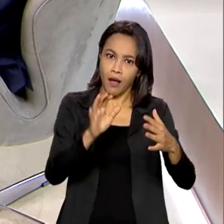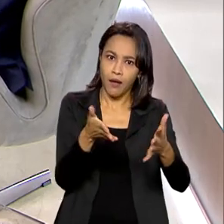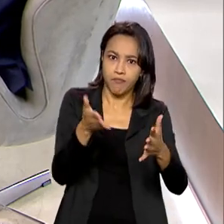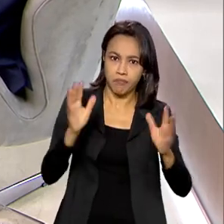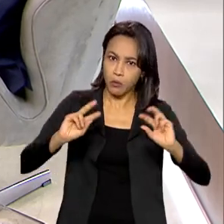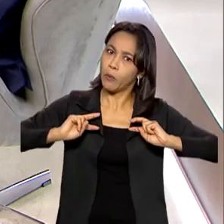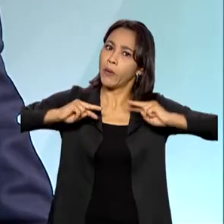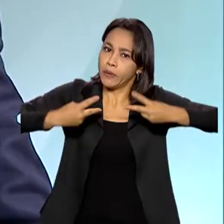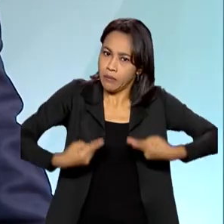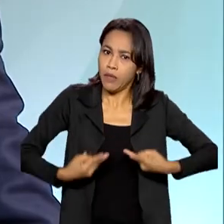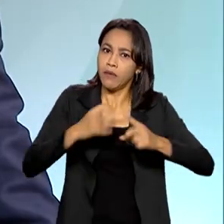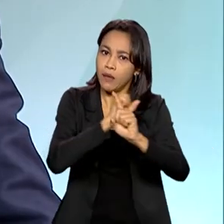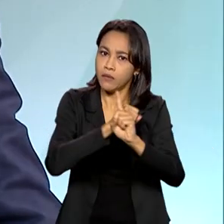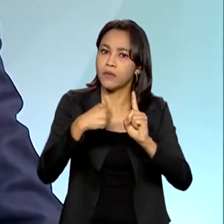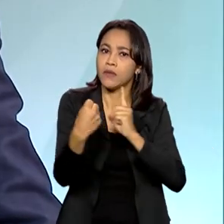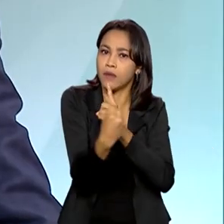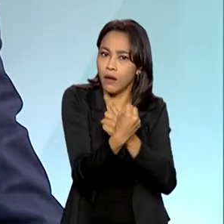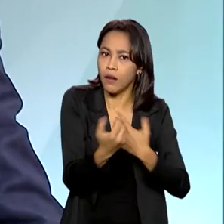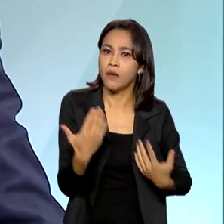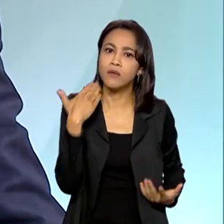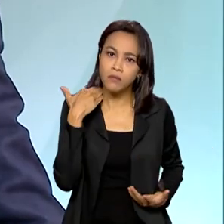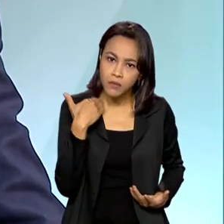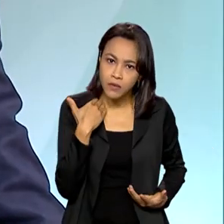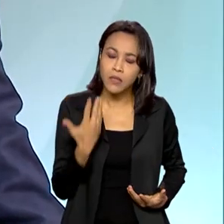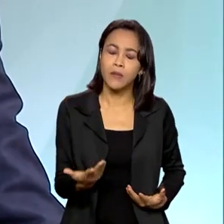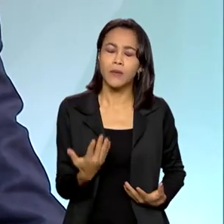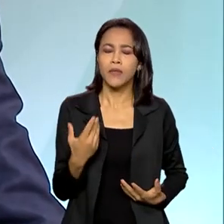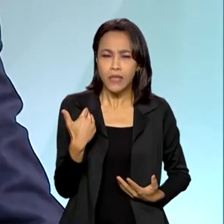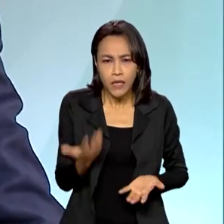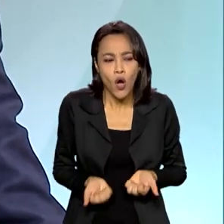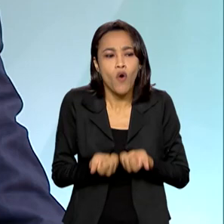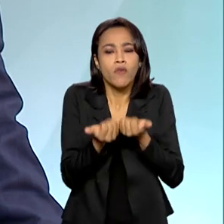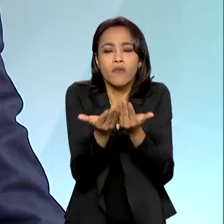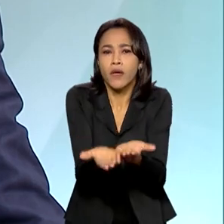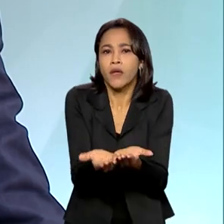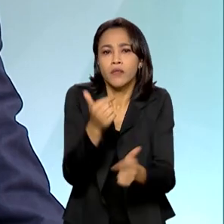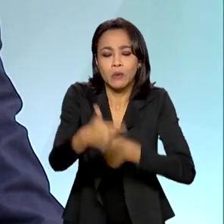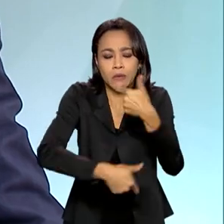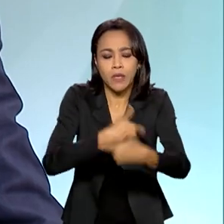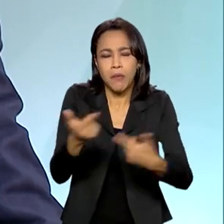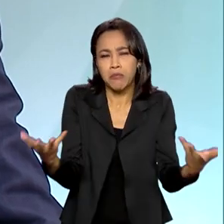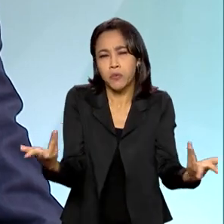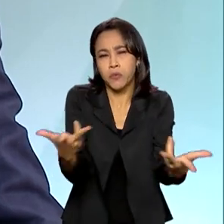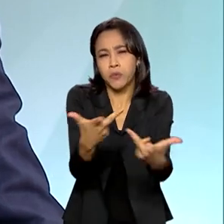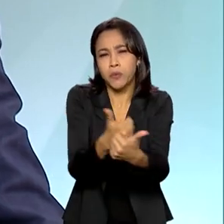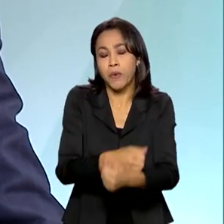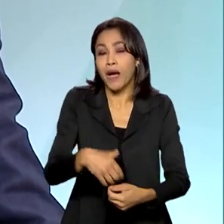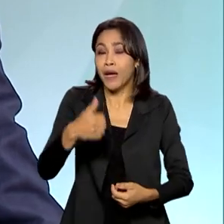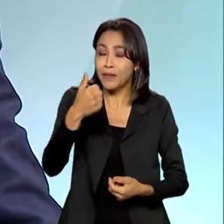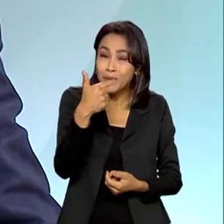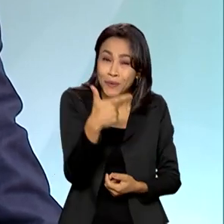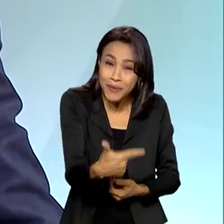que realmente presta um serviço de excelência à população brasileira, há 213 anos, indo para 214 agora,